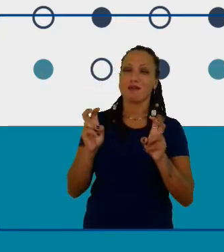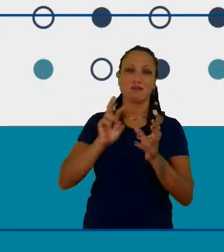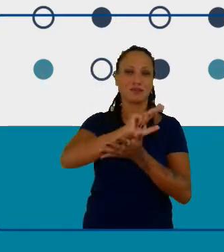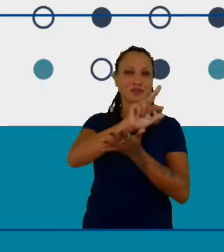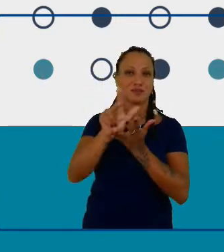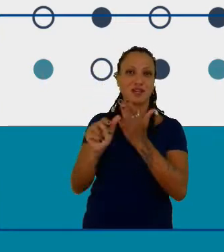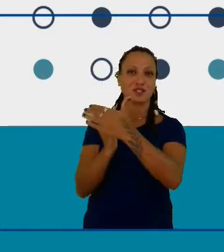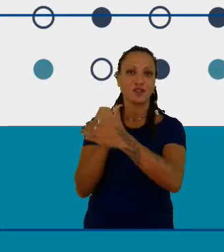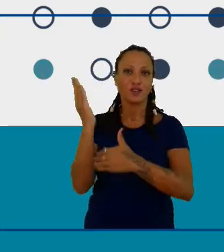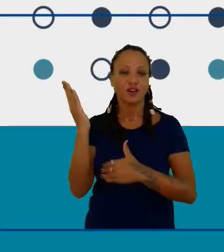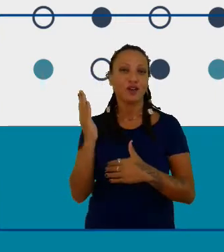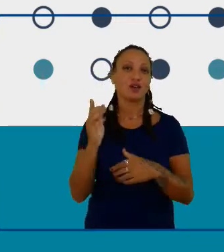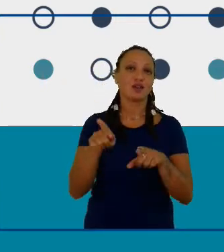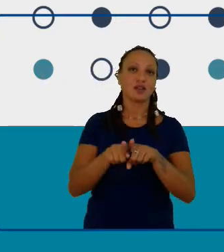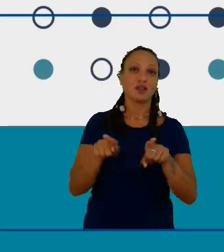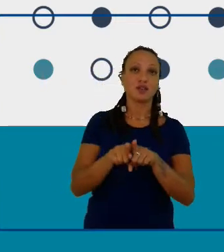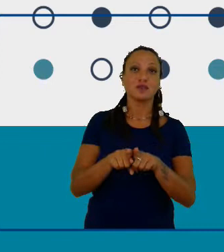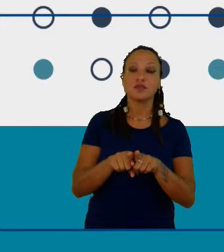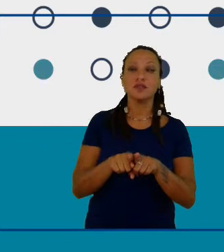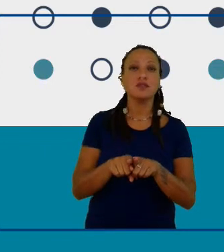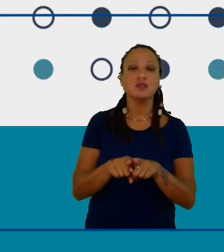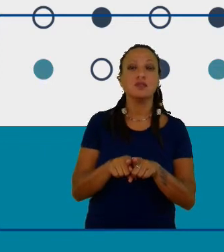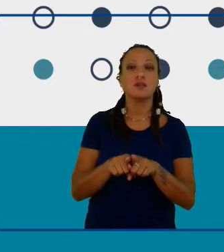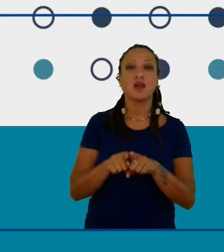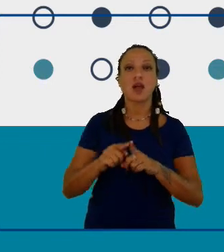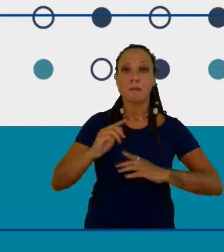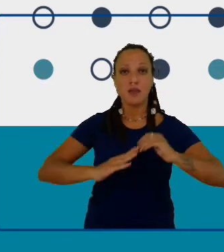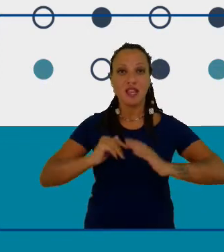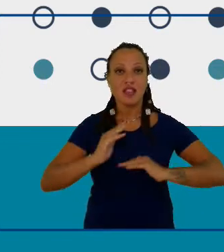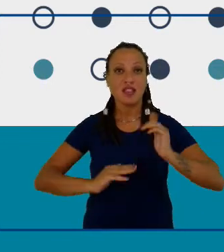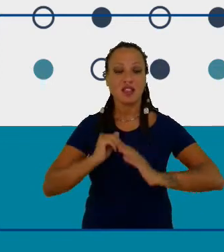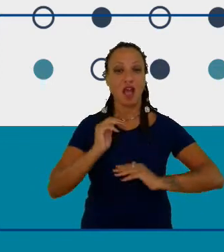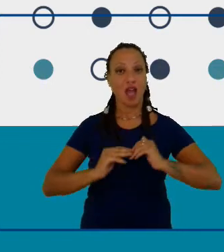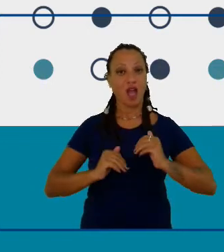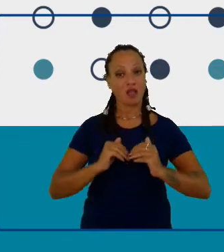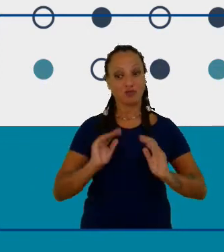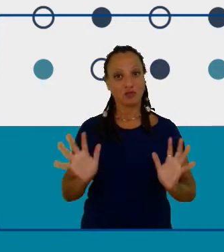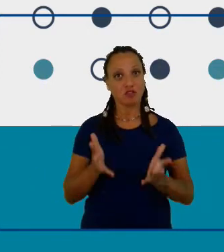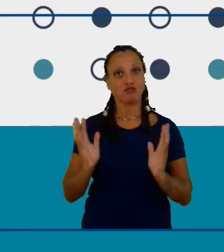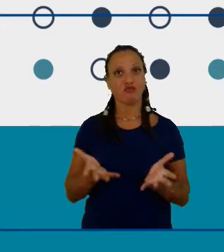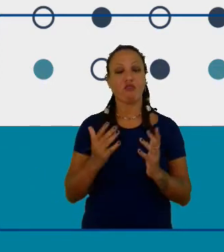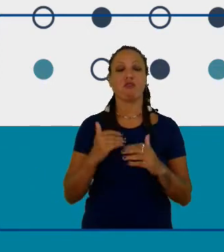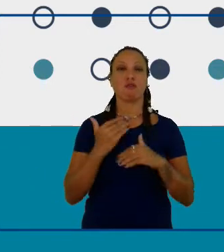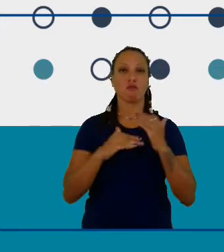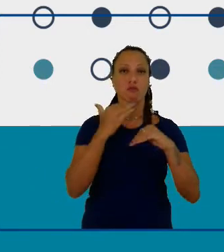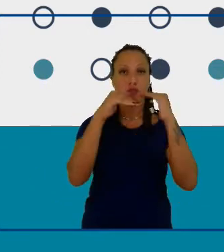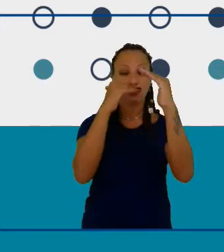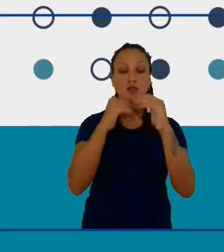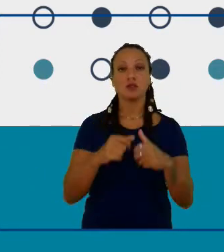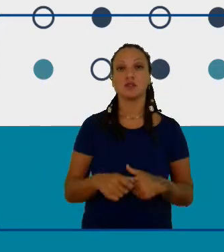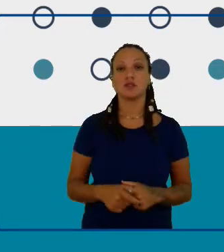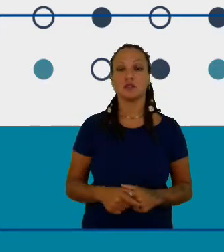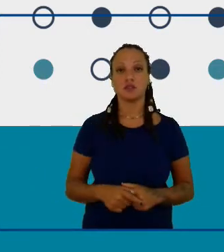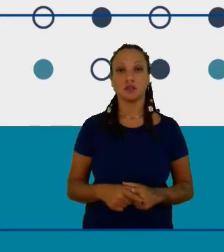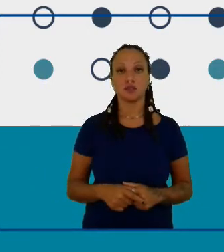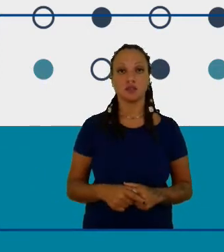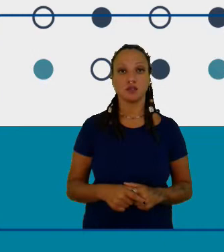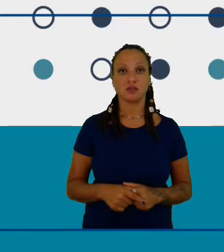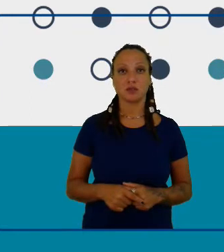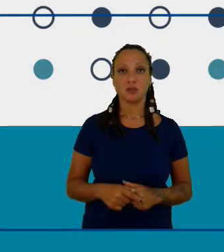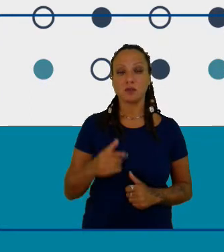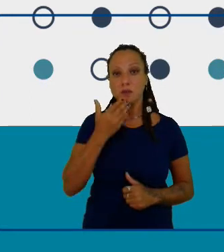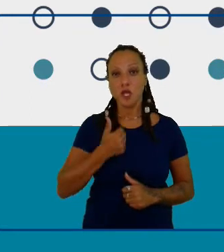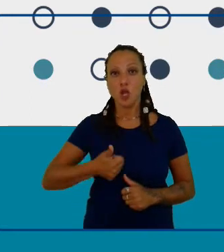conhecimento nas habilidades STEM e para ajudar a aprimorar a realização dos